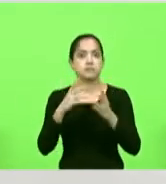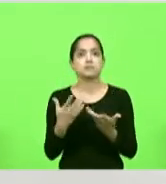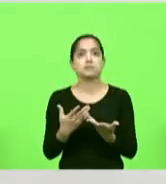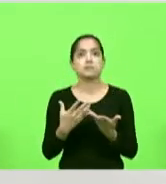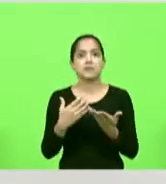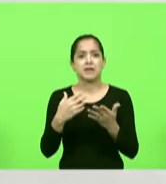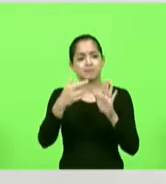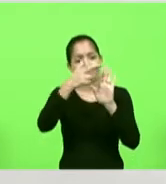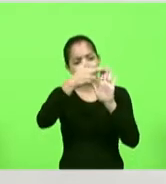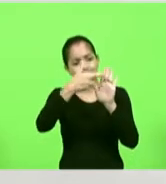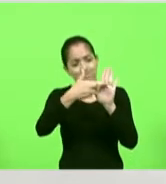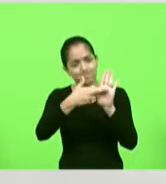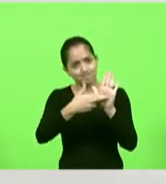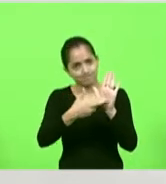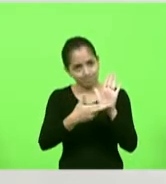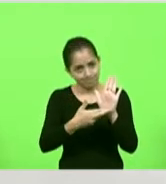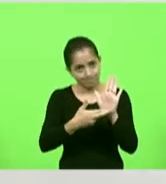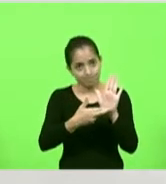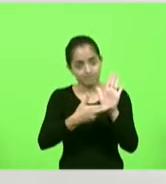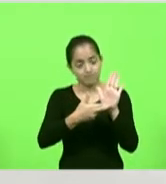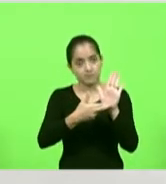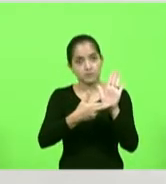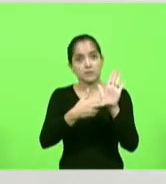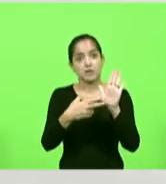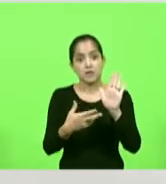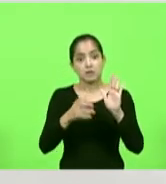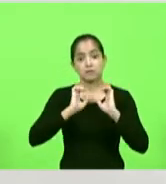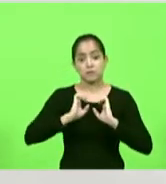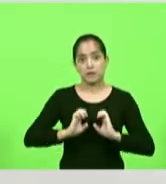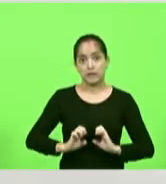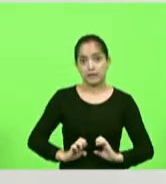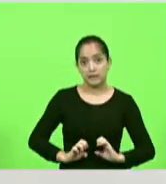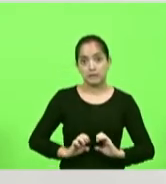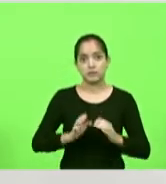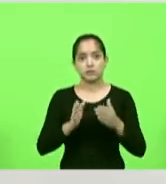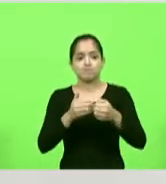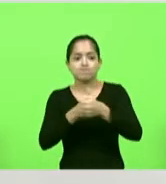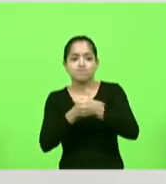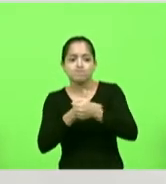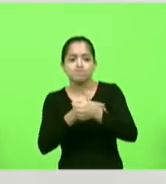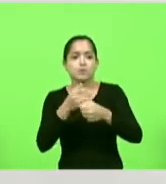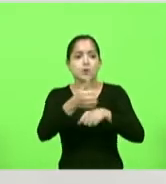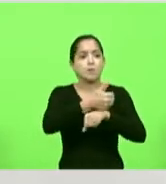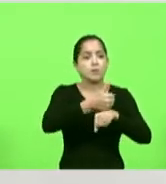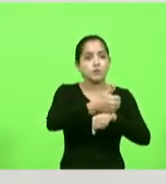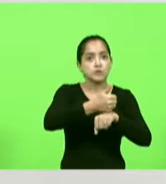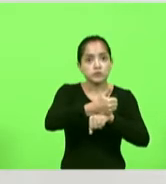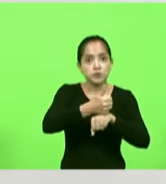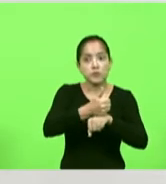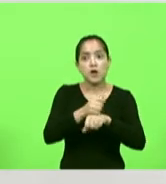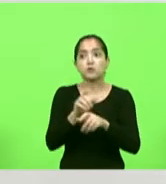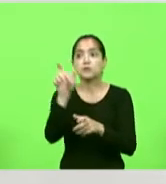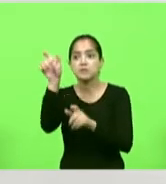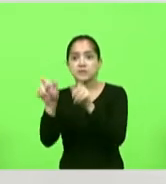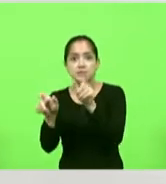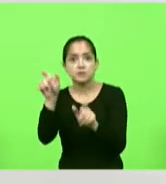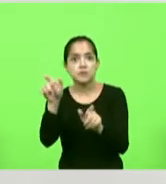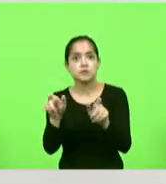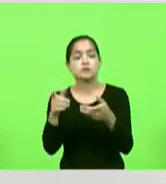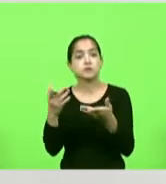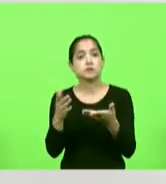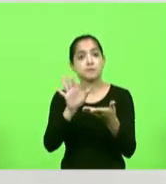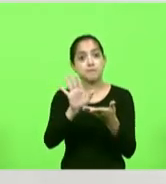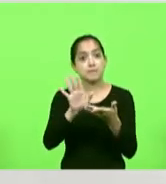regramento dentro da ética, do sigilo, tanto do profissional como também do paciente, mas que nós